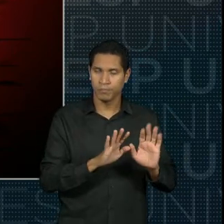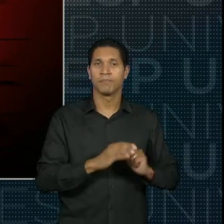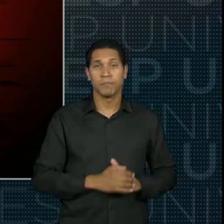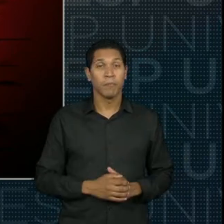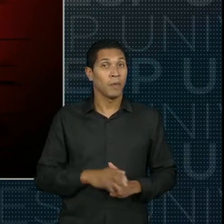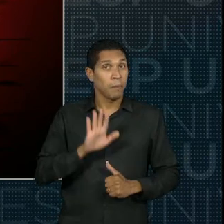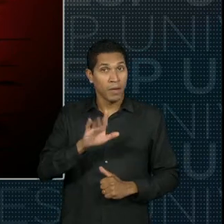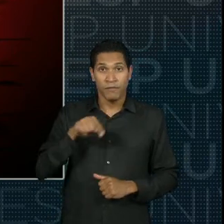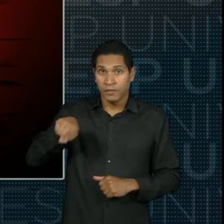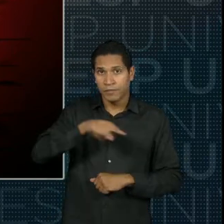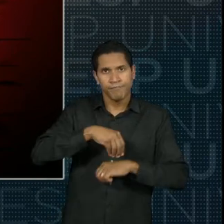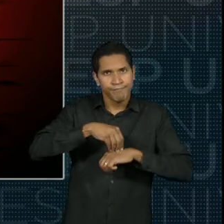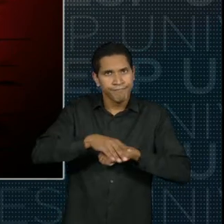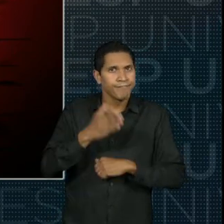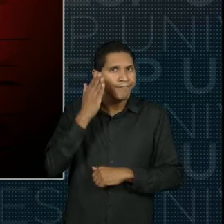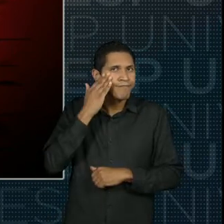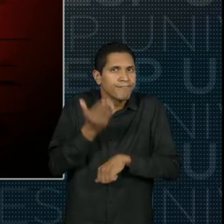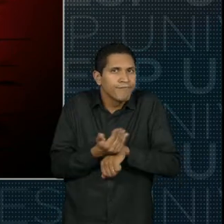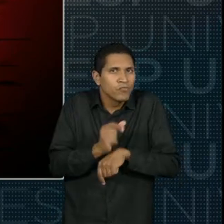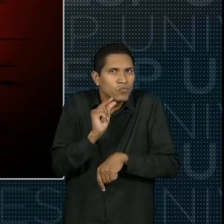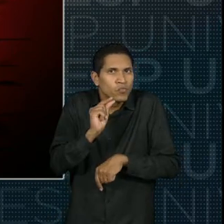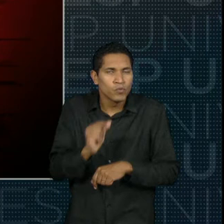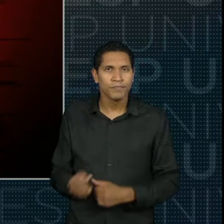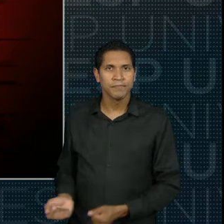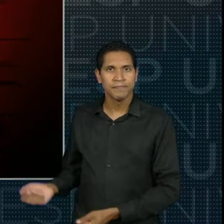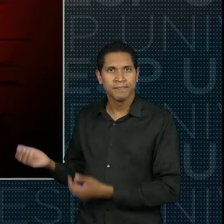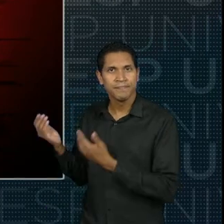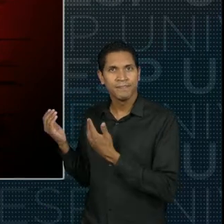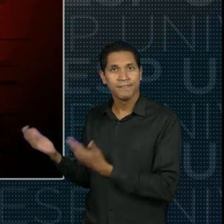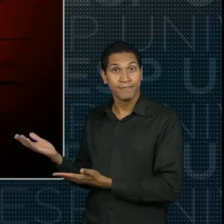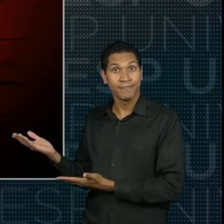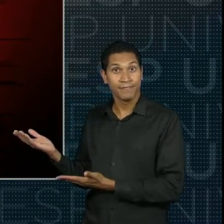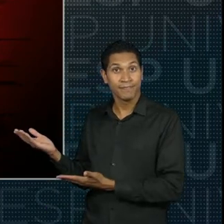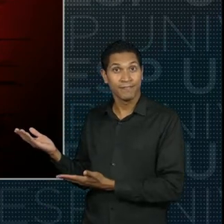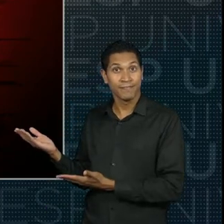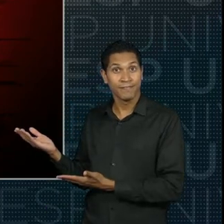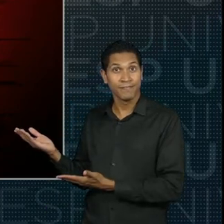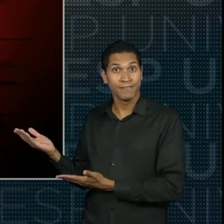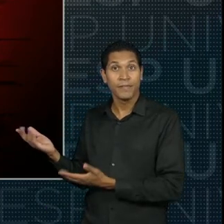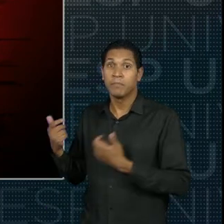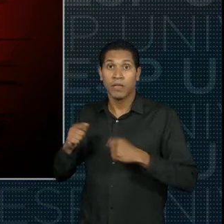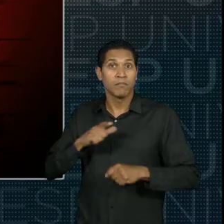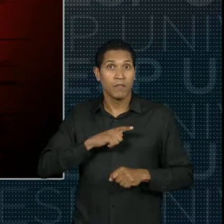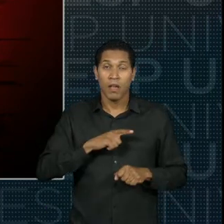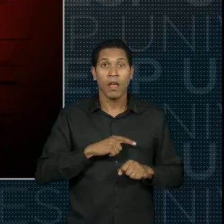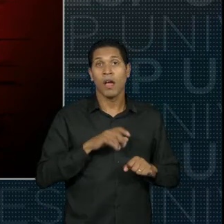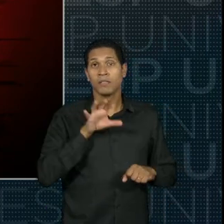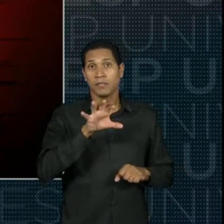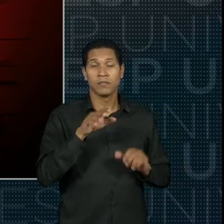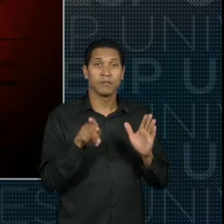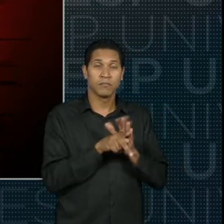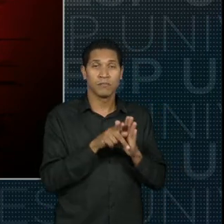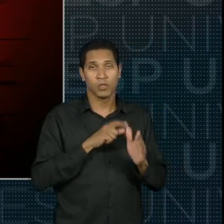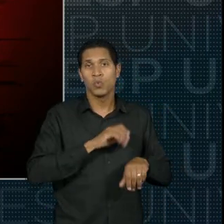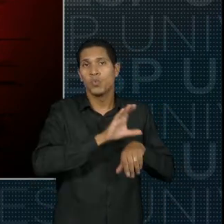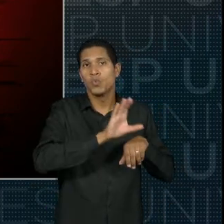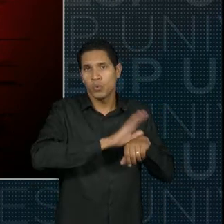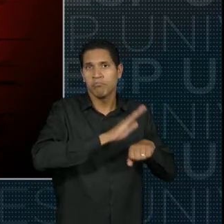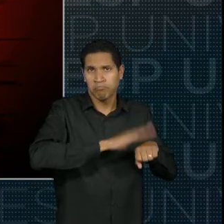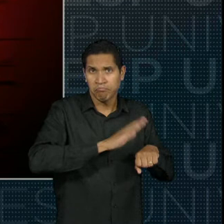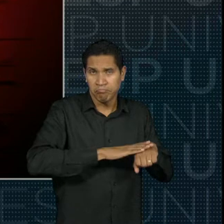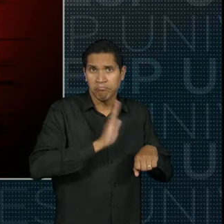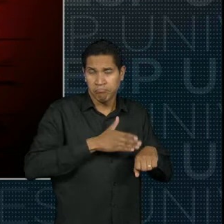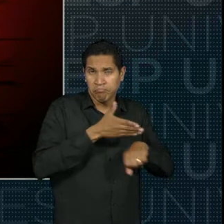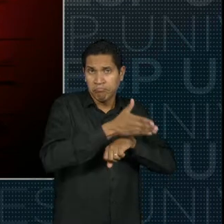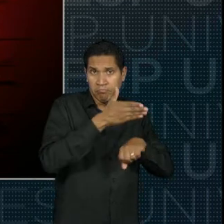só para dar uma prévia, o que se espera de um certificado é mais ou menos isso aqui. Esse é um exemplo de um curso que eu realizei. Tenho aqui